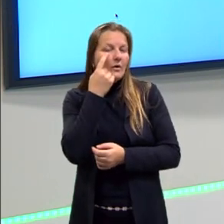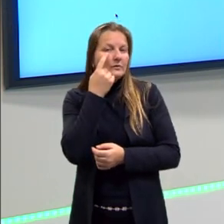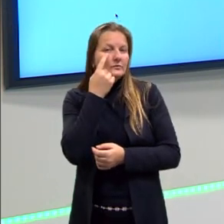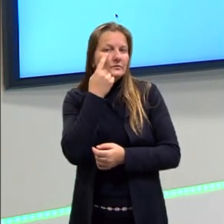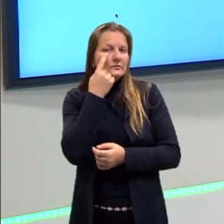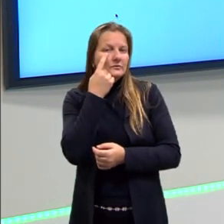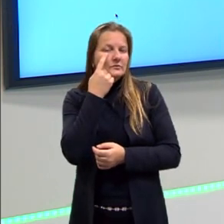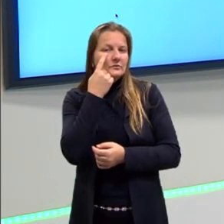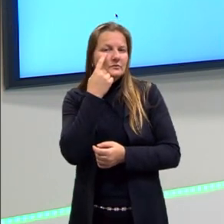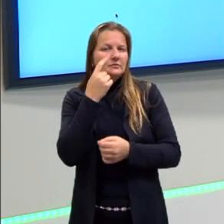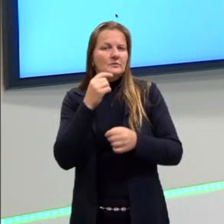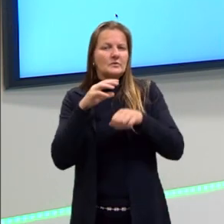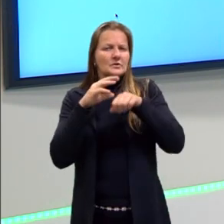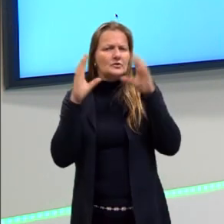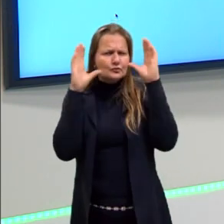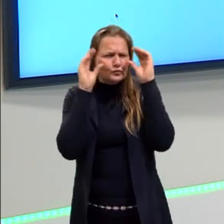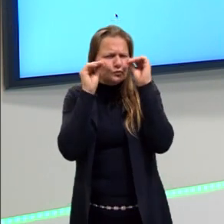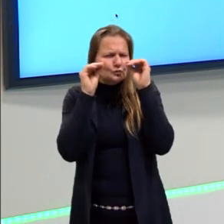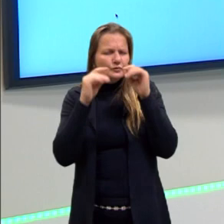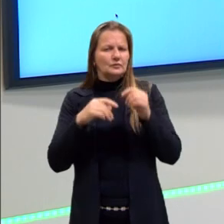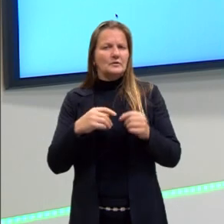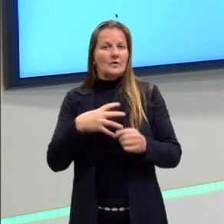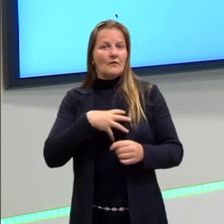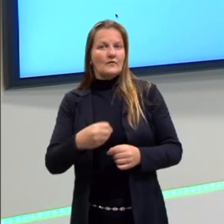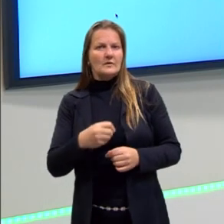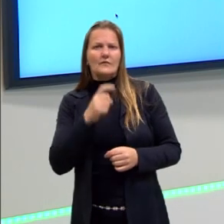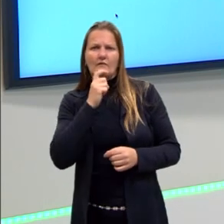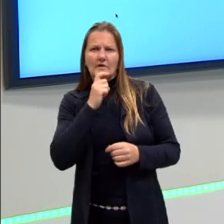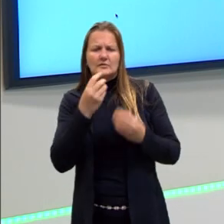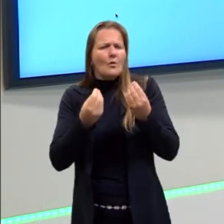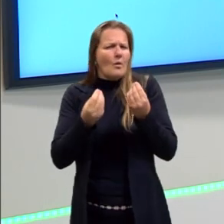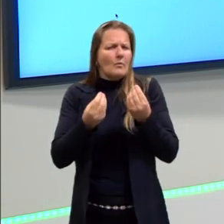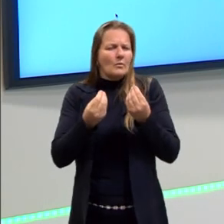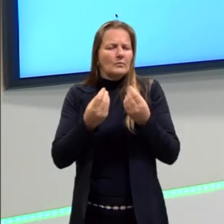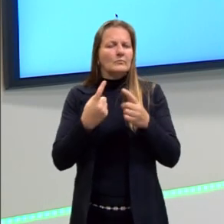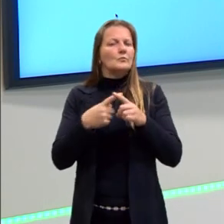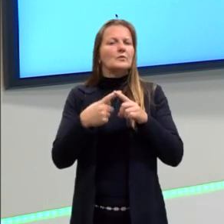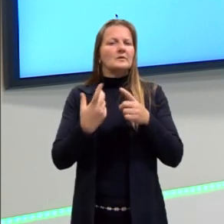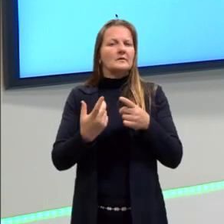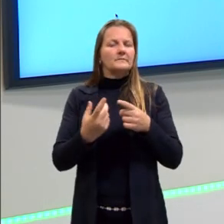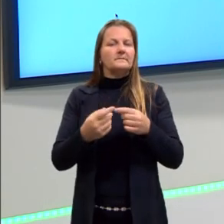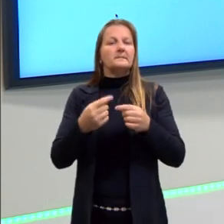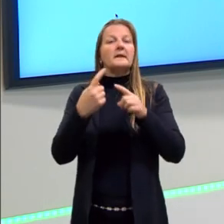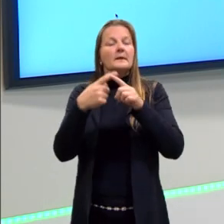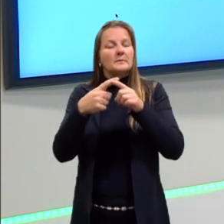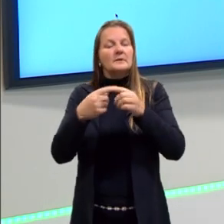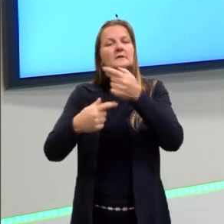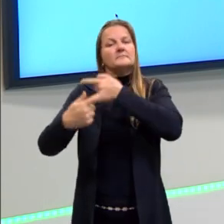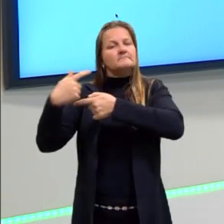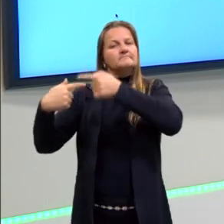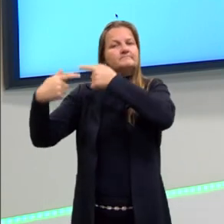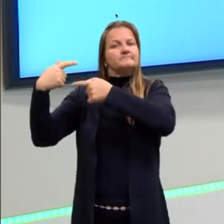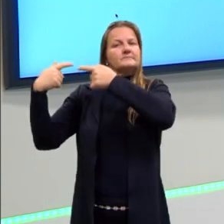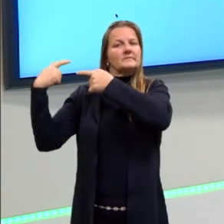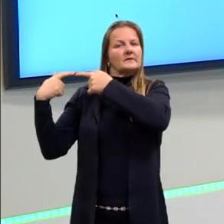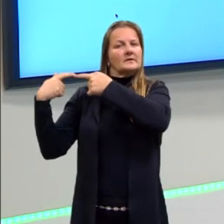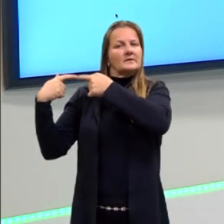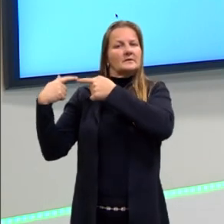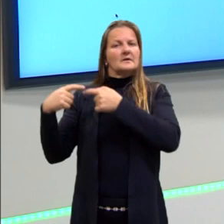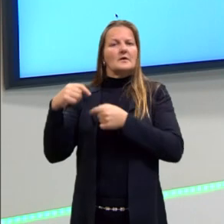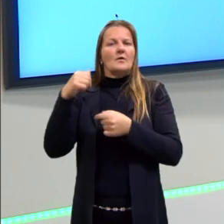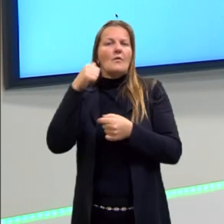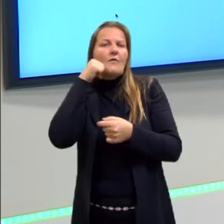filho nasce com o olho verde. O que isso pode querer dizer? Que um antepassado, né, os